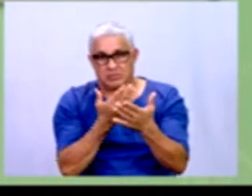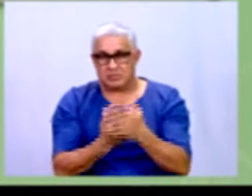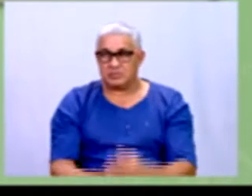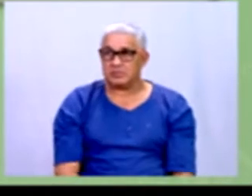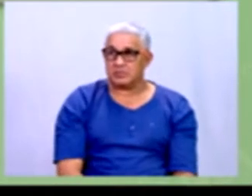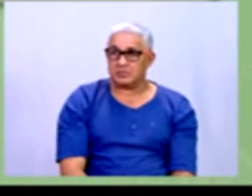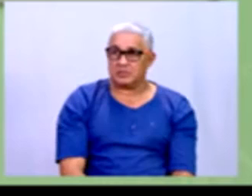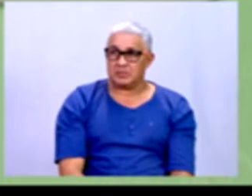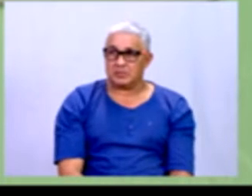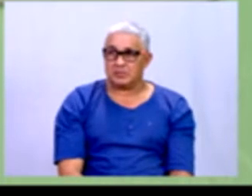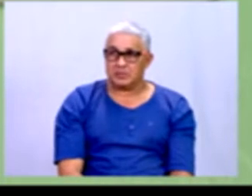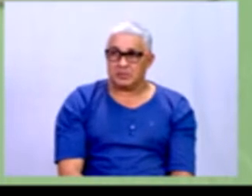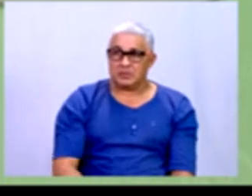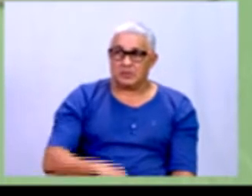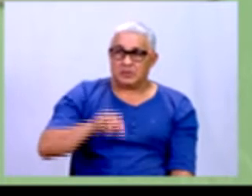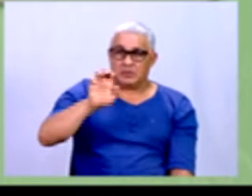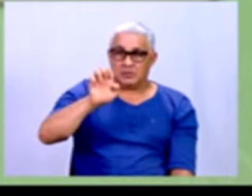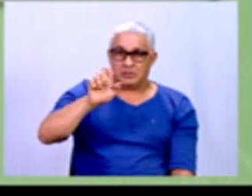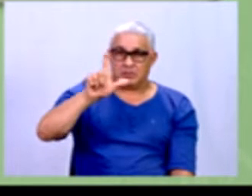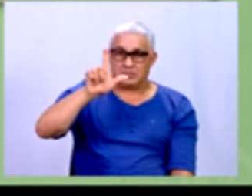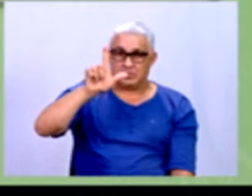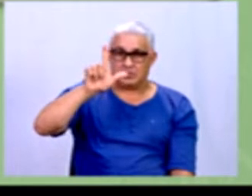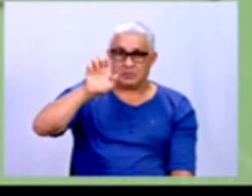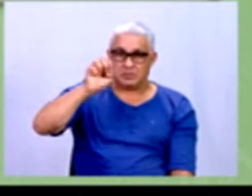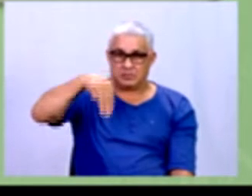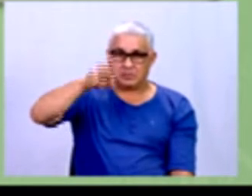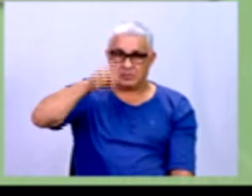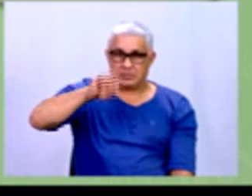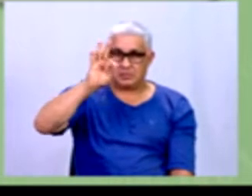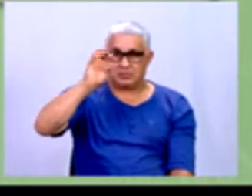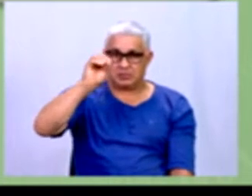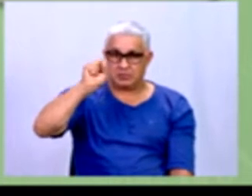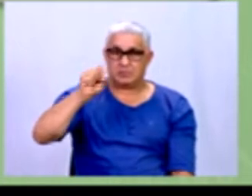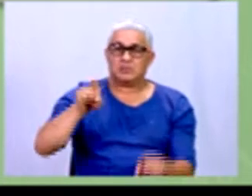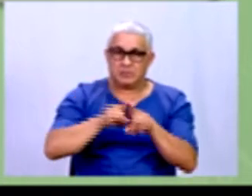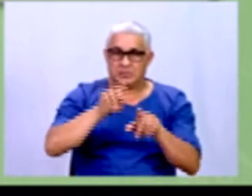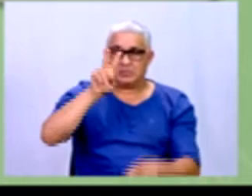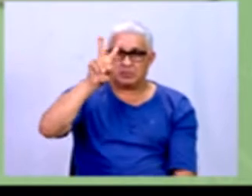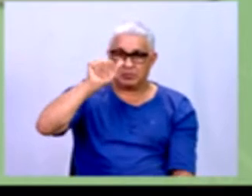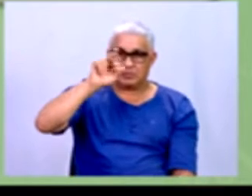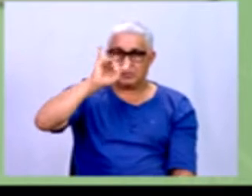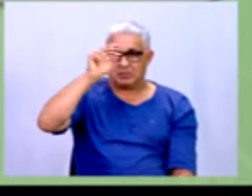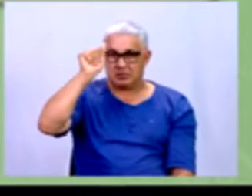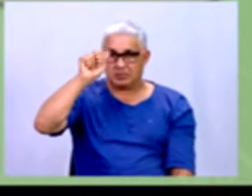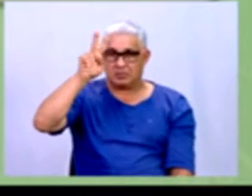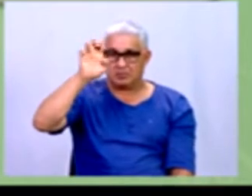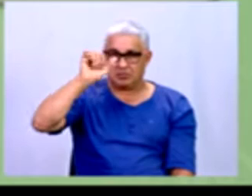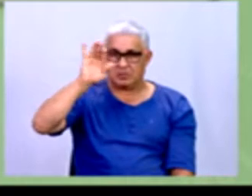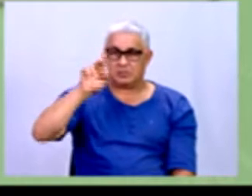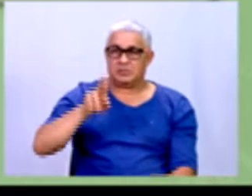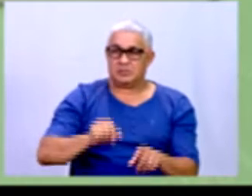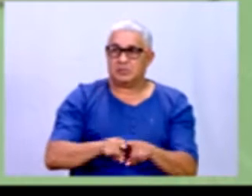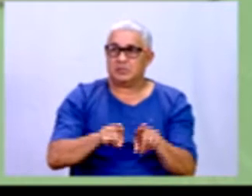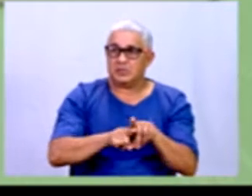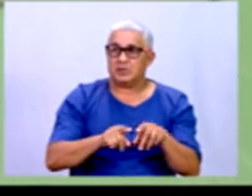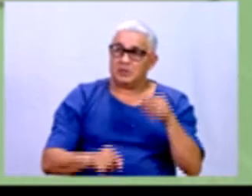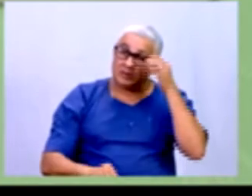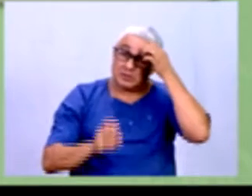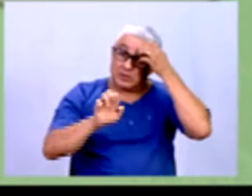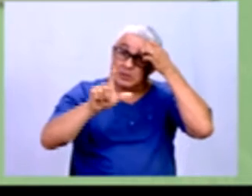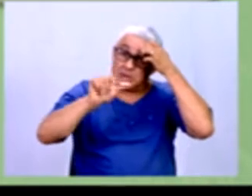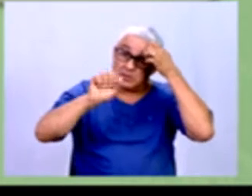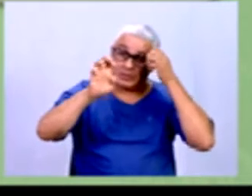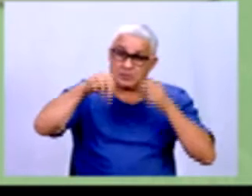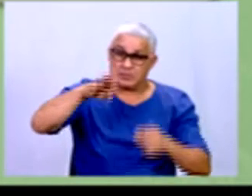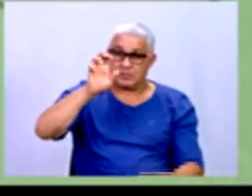Elementos e variáveis. Os elementos são entidades ou períodos dos quais os dados são